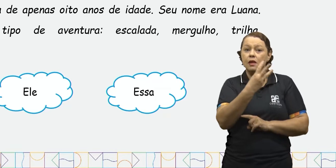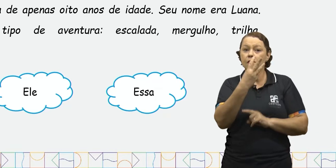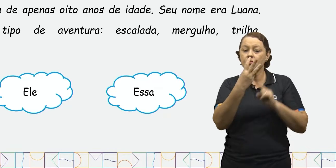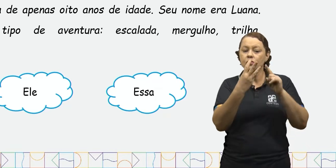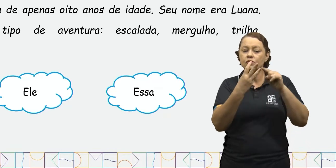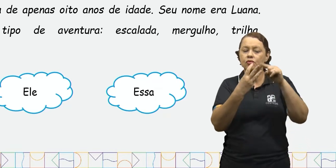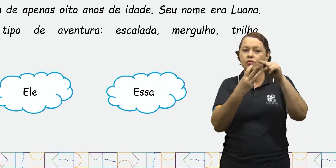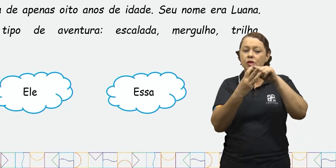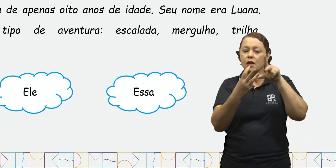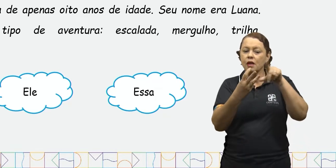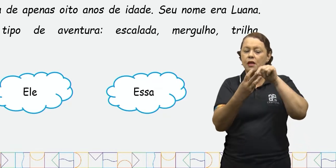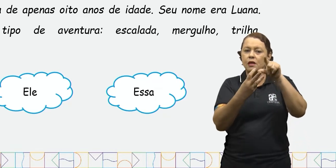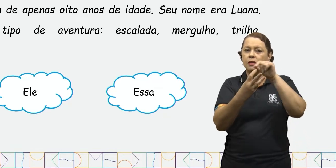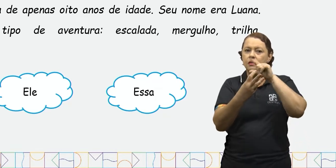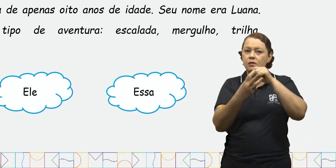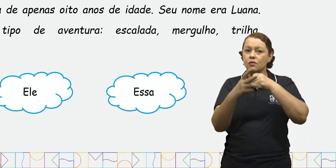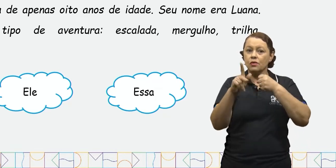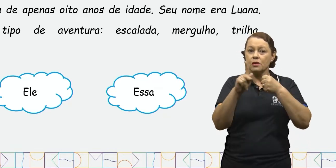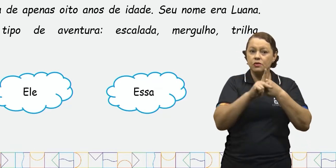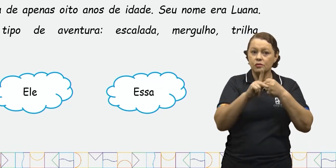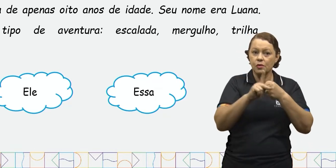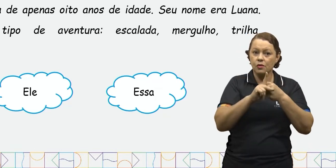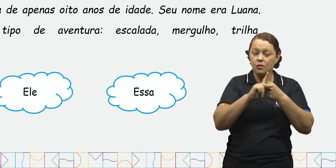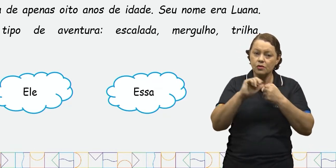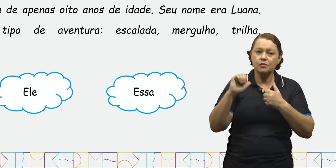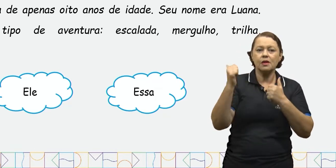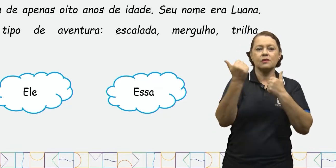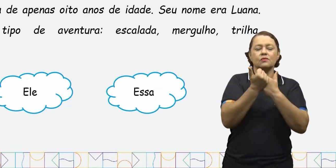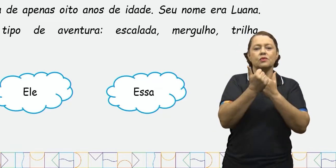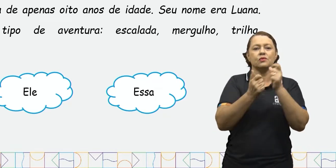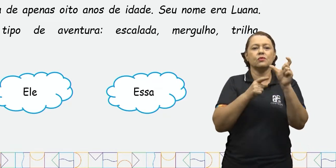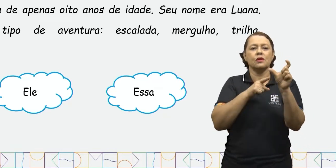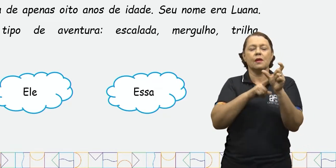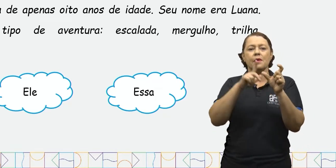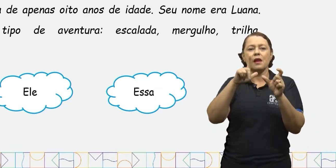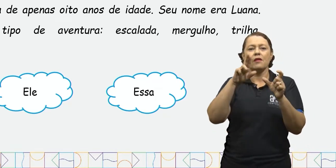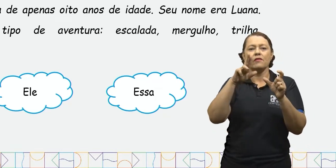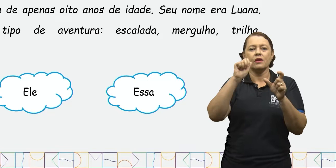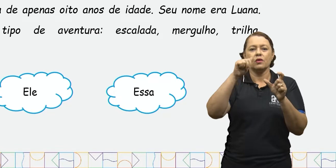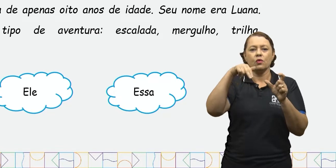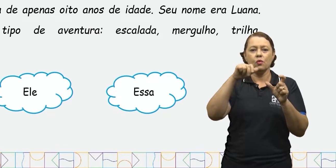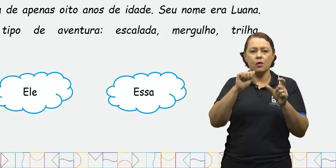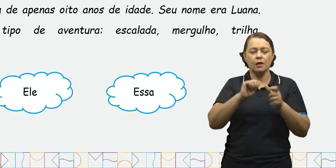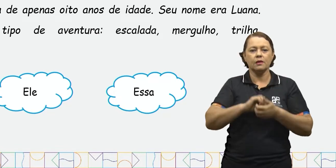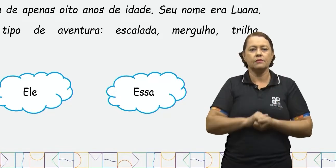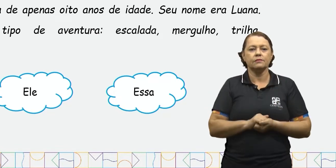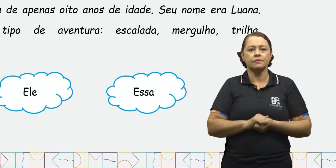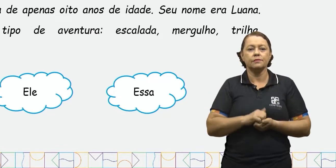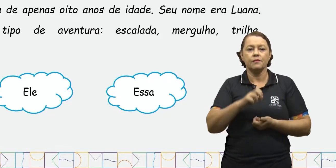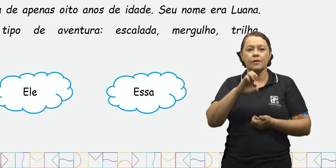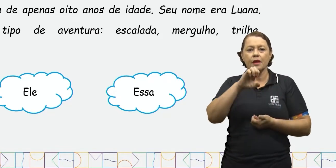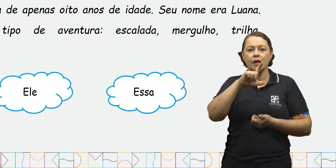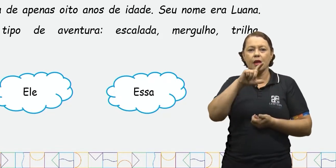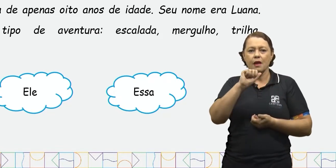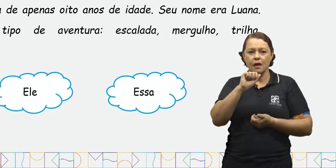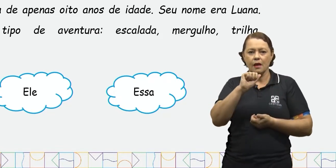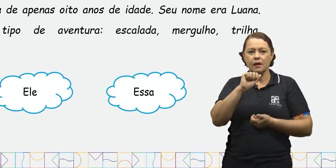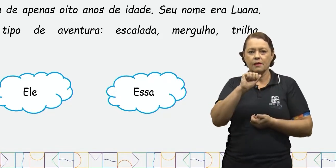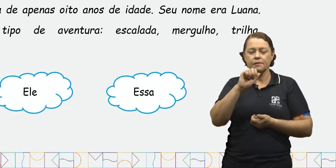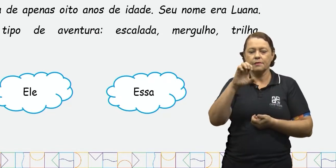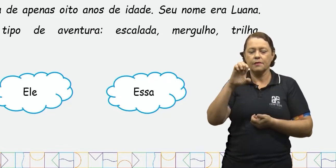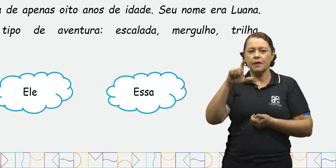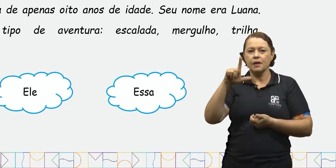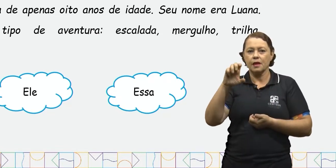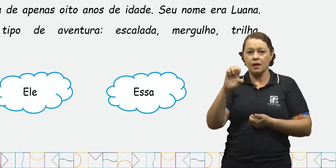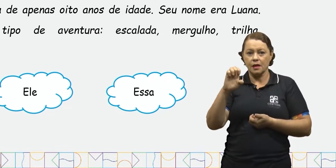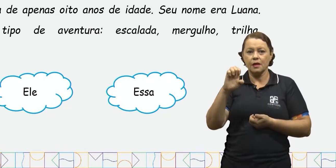pronomes para substituir a palavra Luana. A primeira opção é ela, a segunda opção é